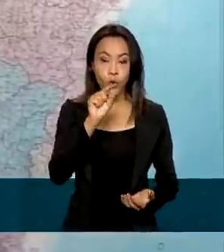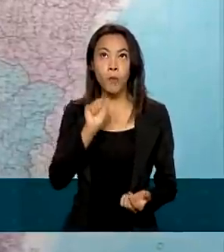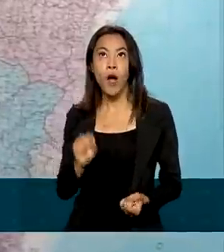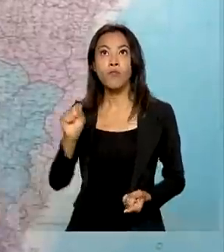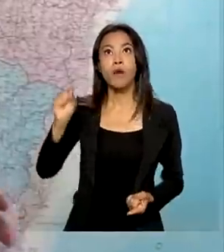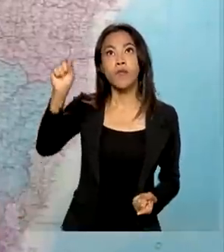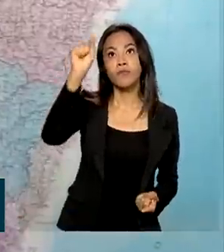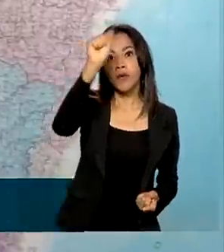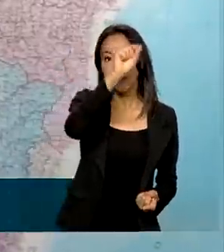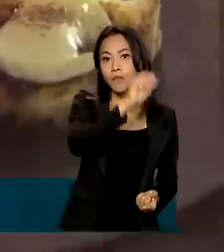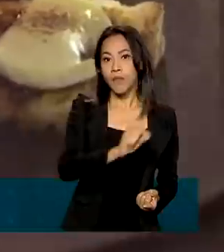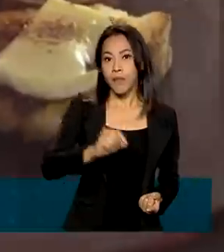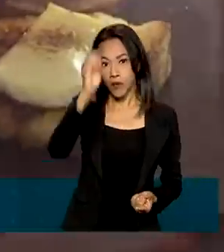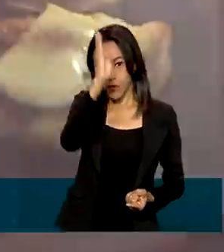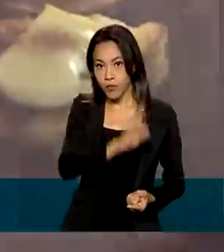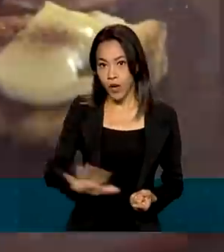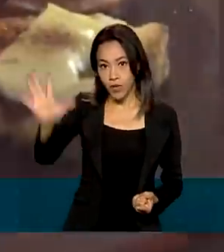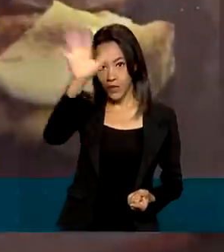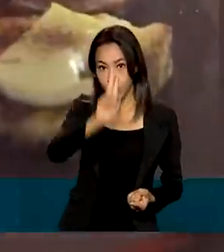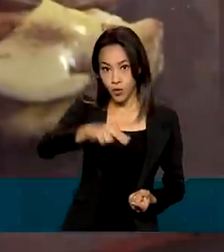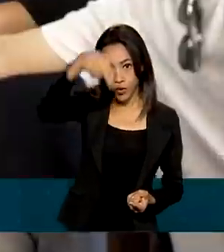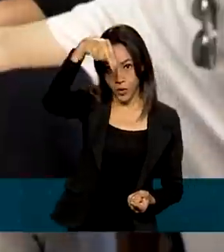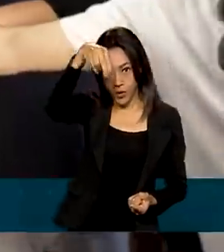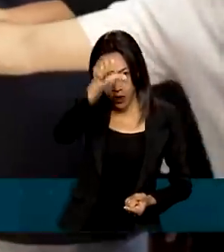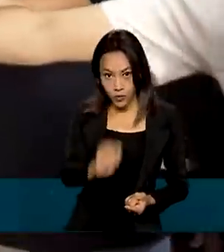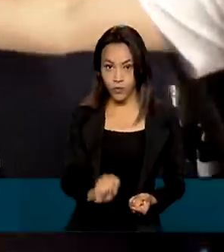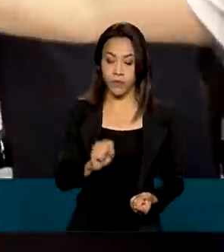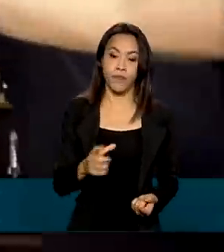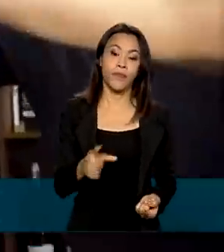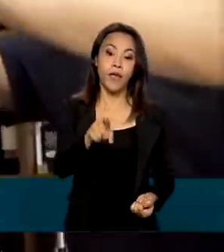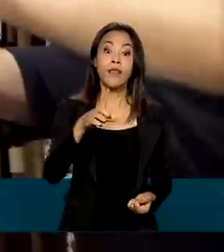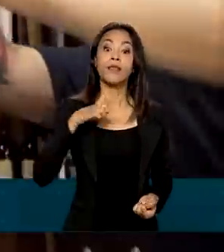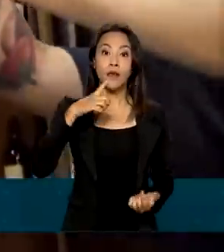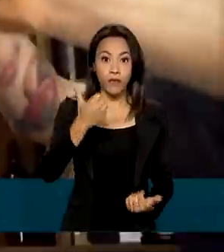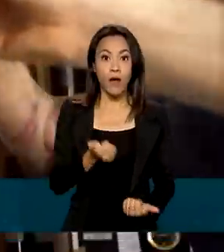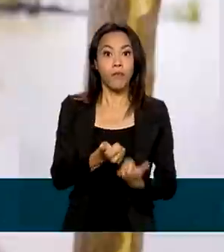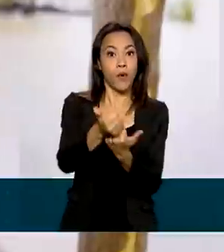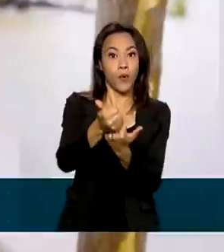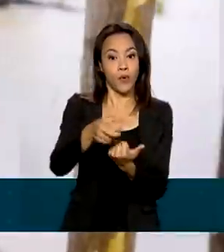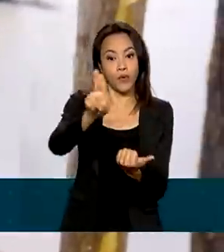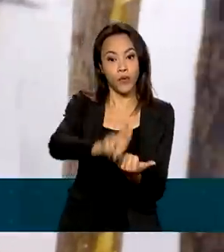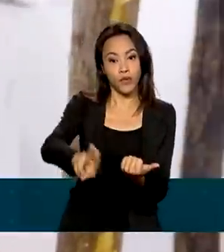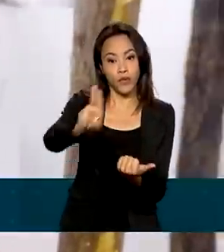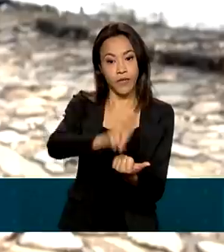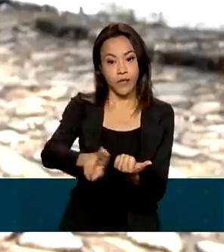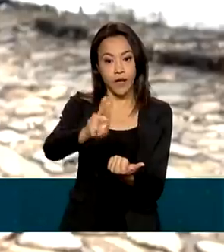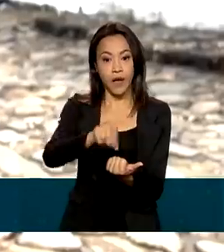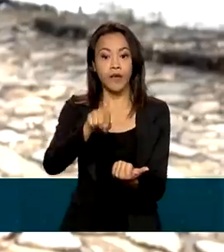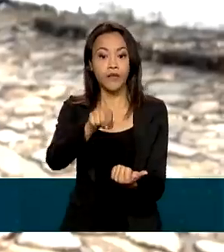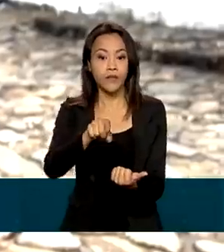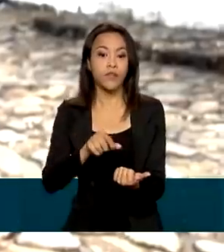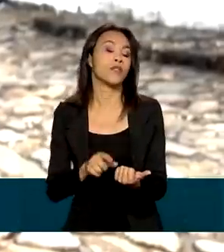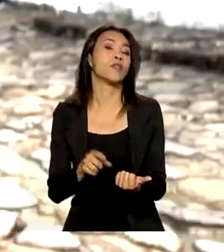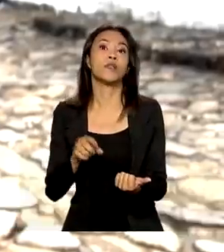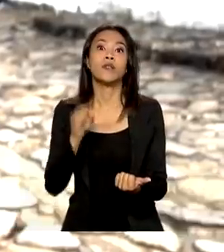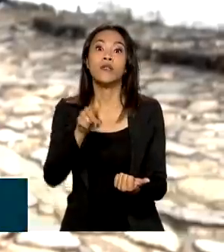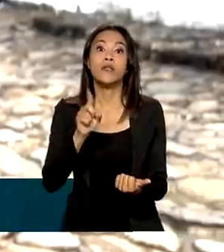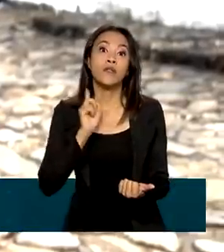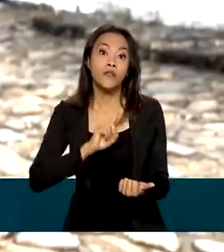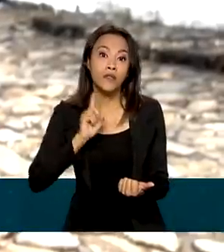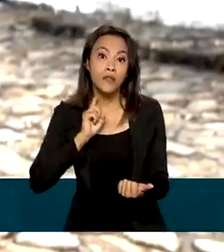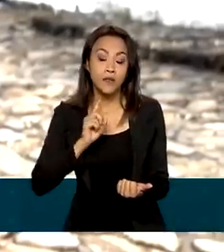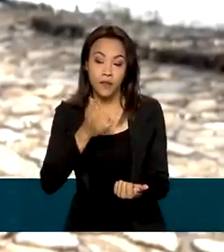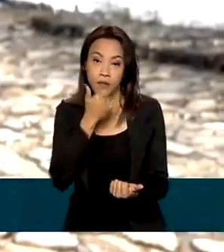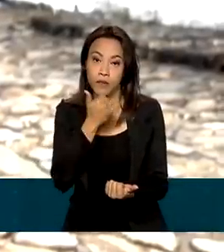de norte a sul do país. O projeto contou com o apoio da Universidade Federal Fluminense. Nós fizemos um diagnóstico dos